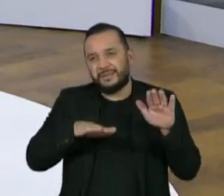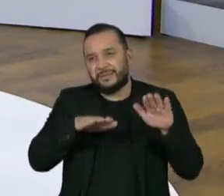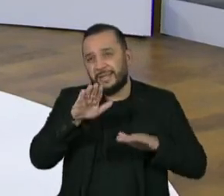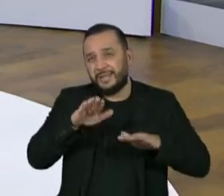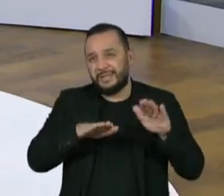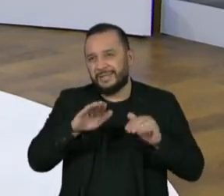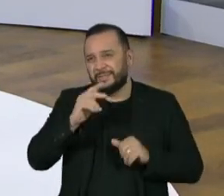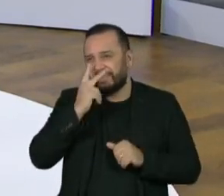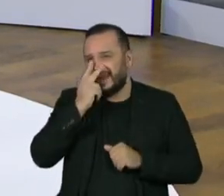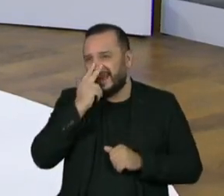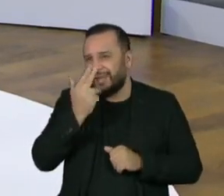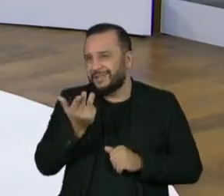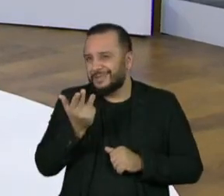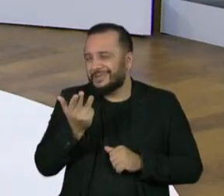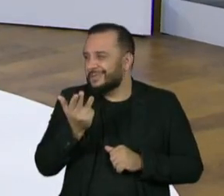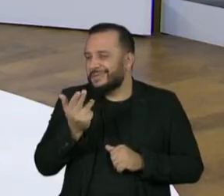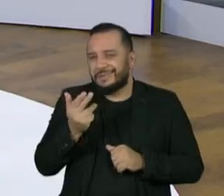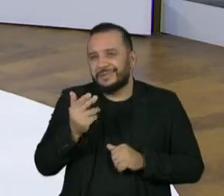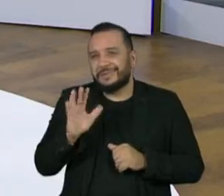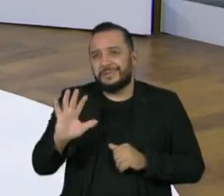não estão rolando por aqui,